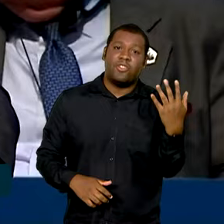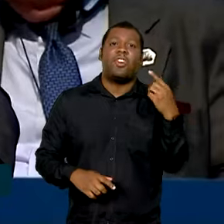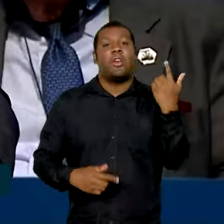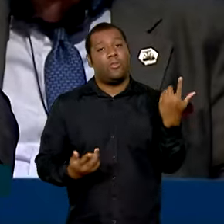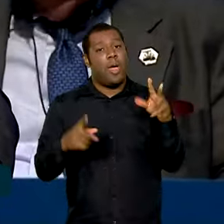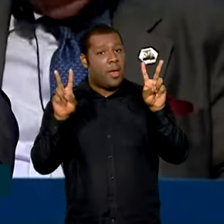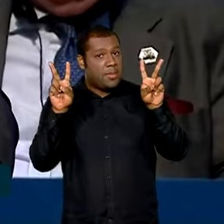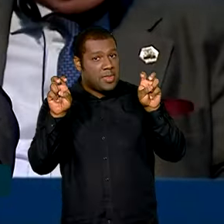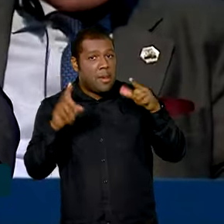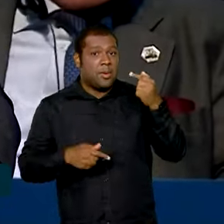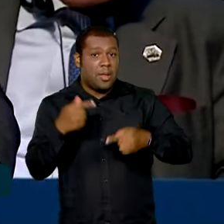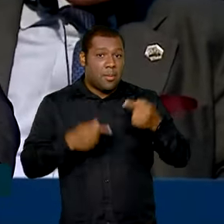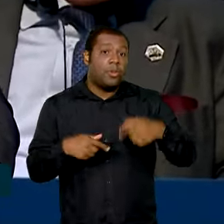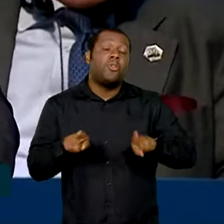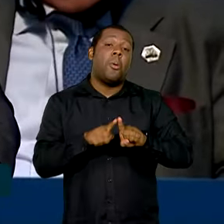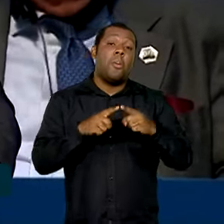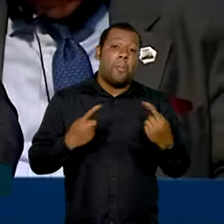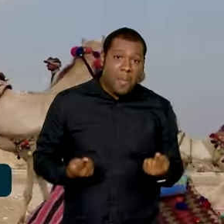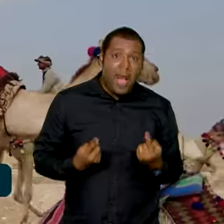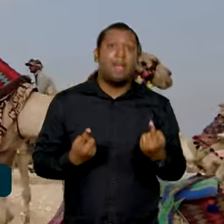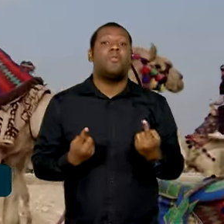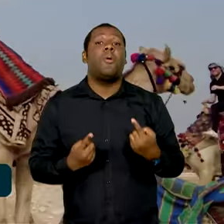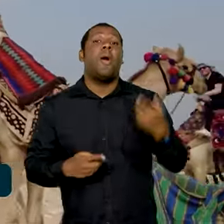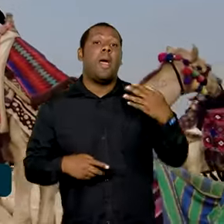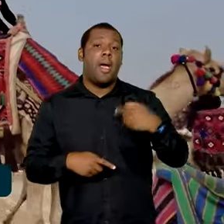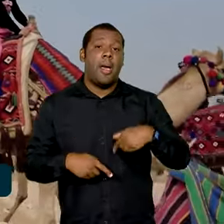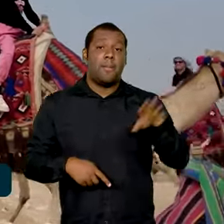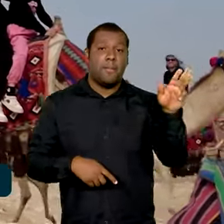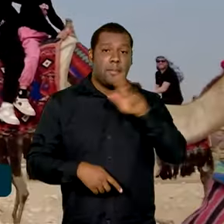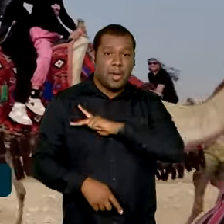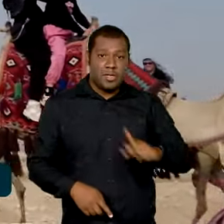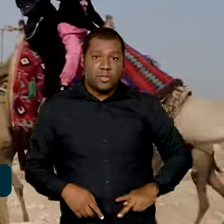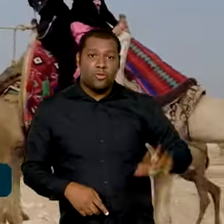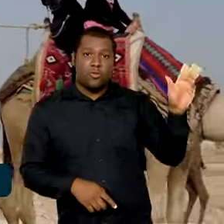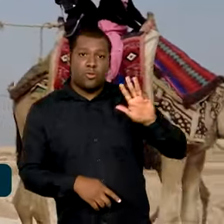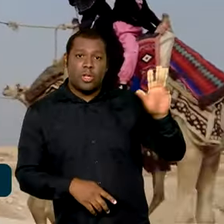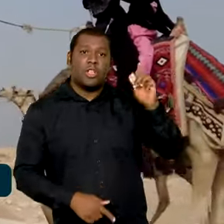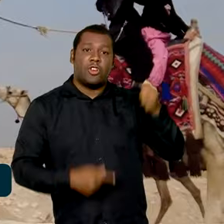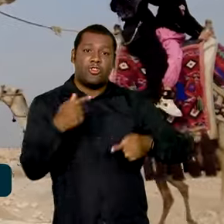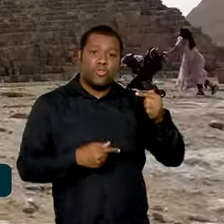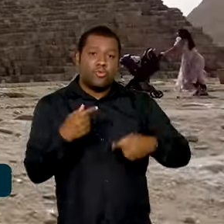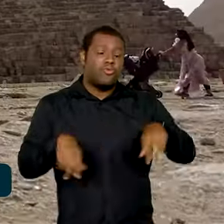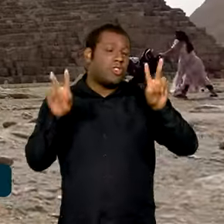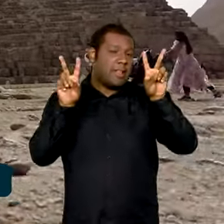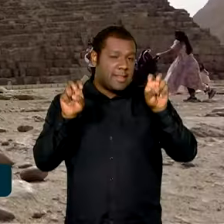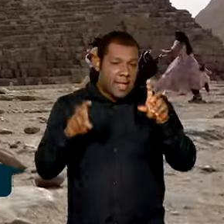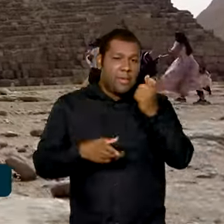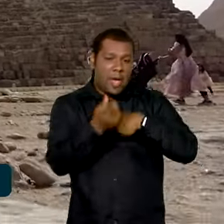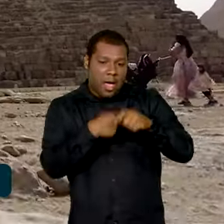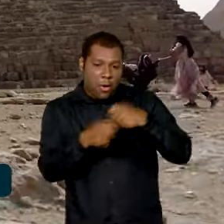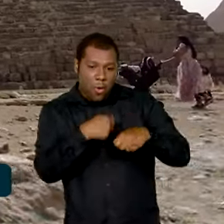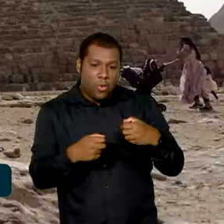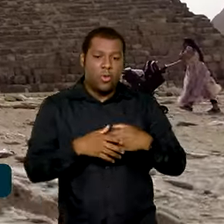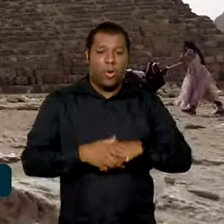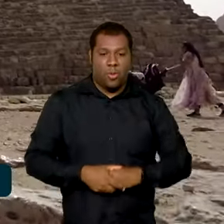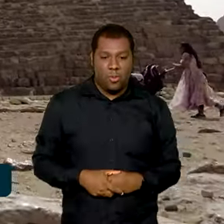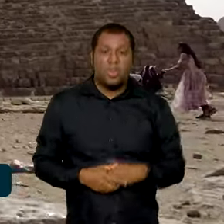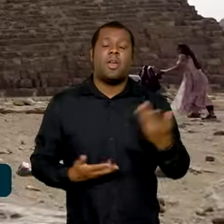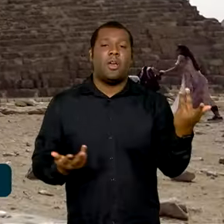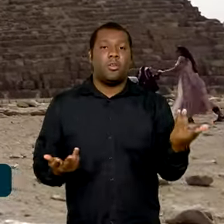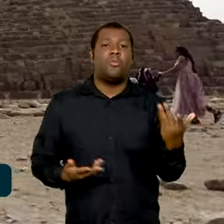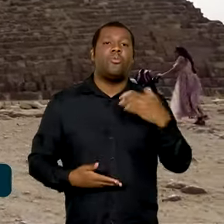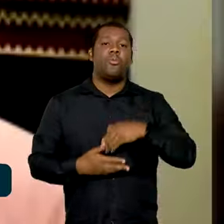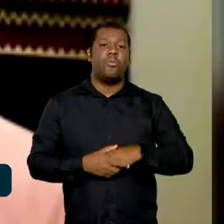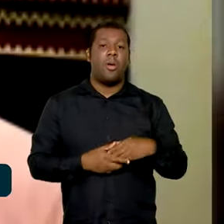brasileiro trate de assuntos econômicos, como a possibilidade de ampliar as exportações agropecuárias do Brasil